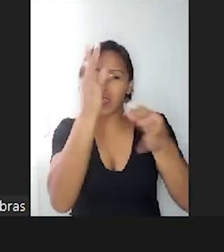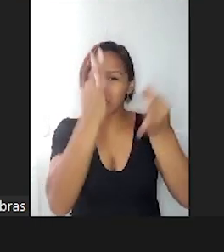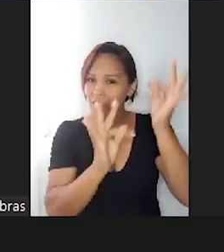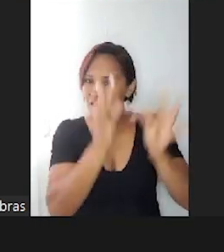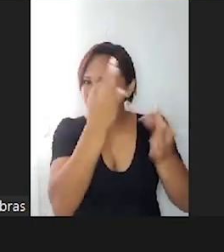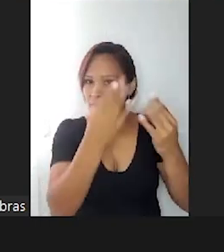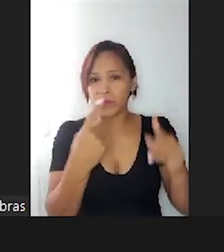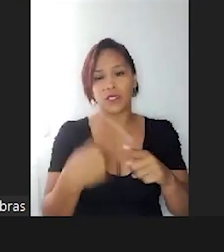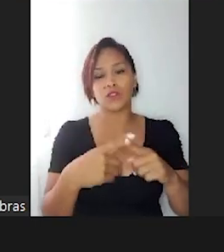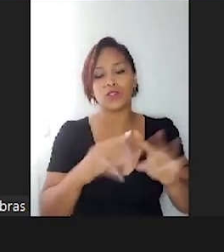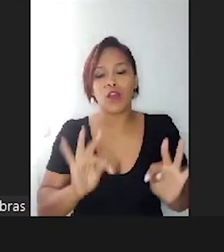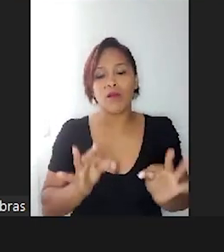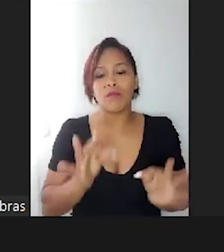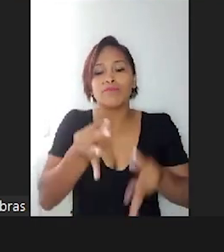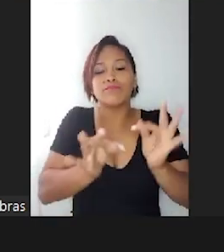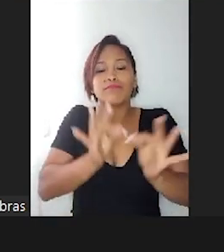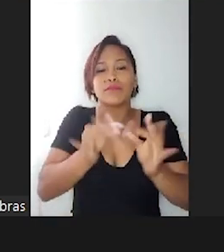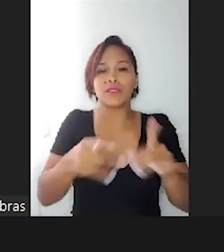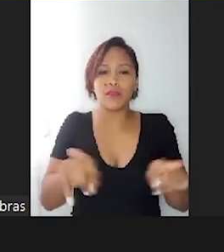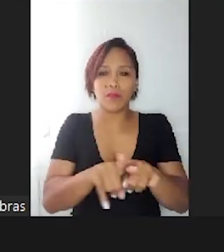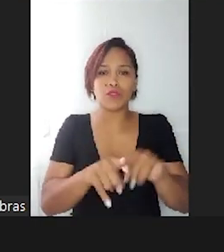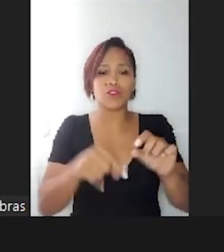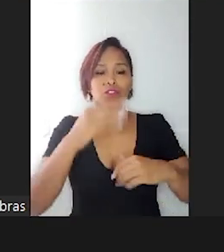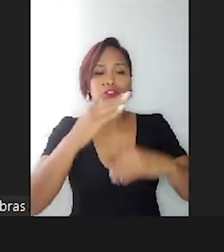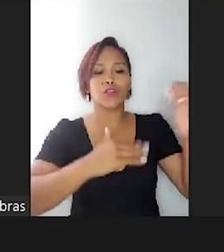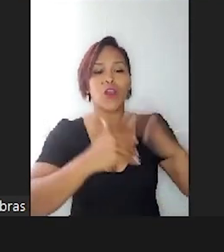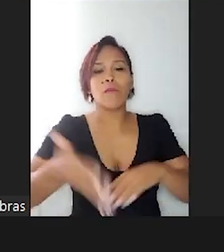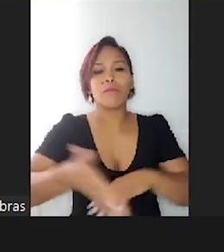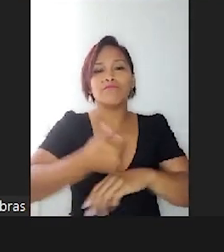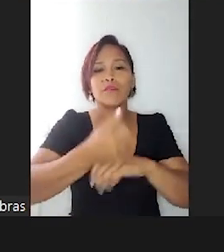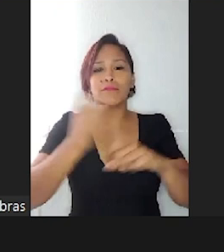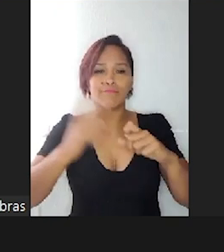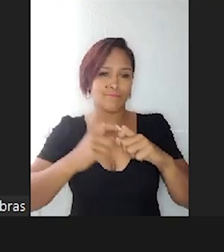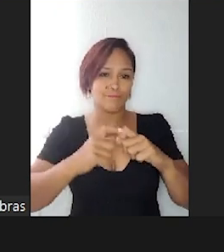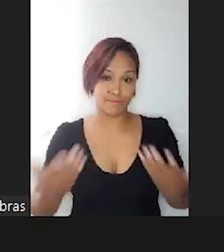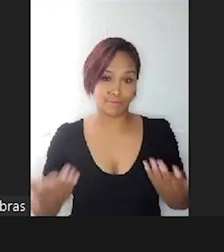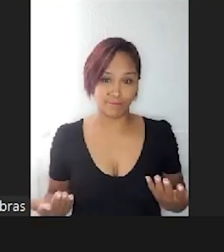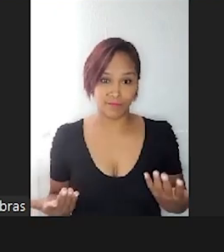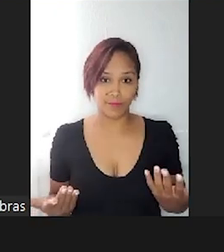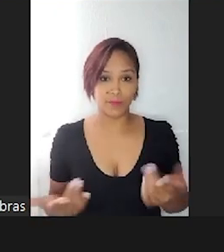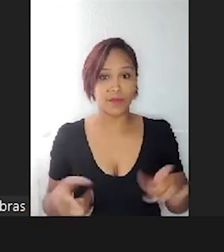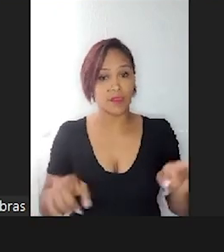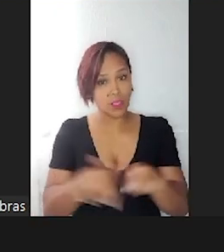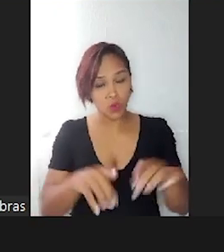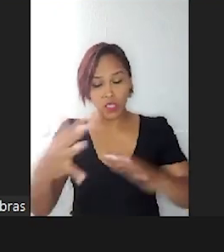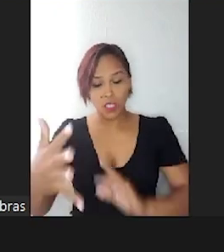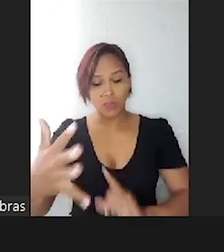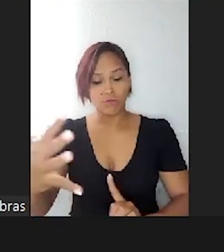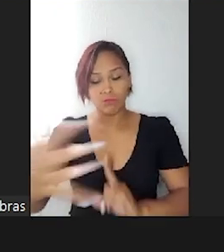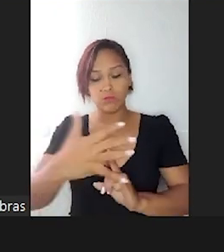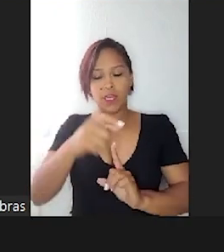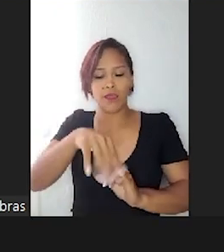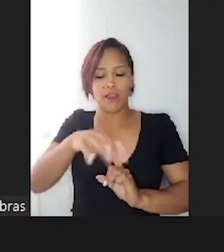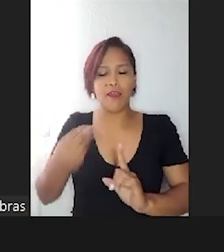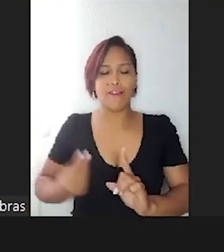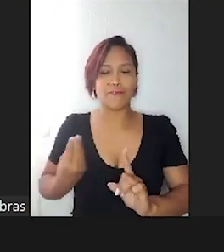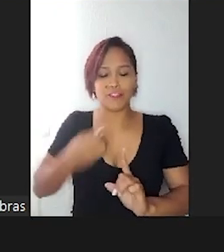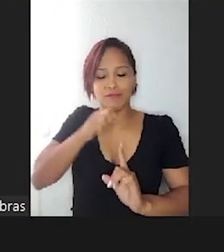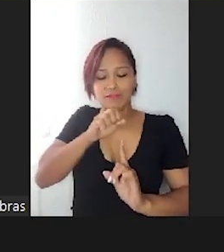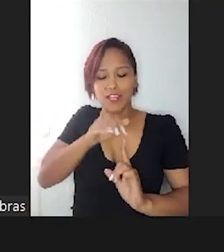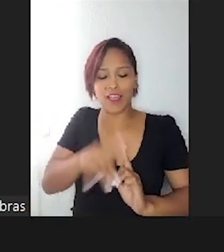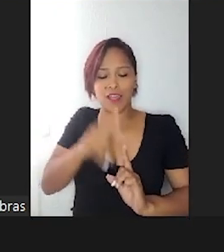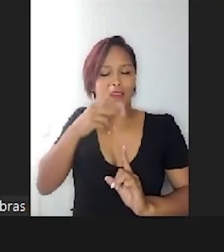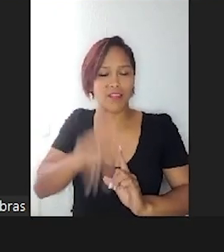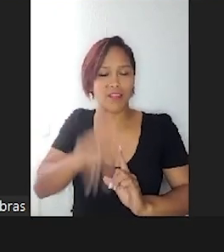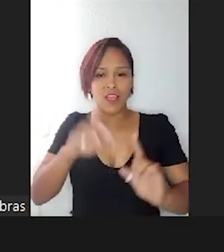os tratamentos, só para os profissionais. E o quanto isso é impactante na vida dele. O contato físico,